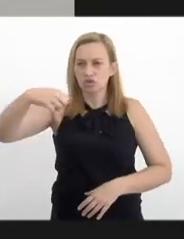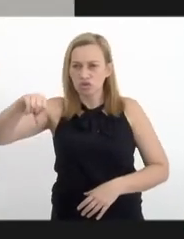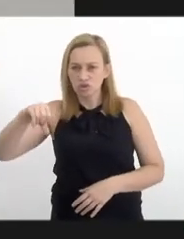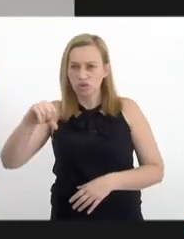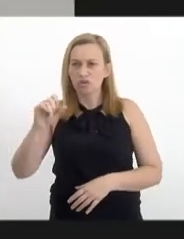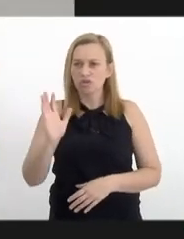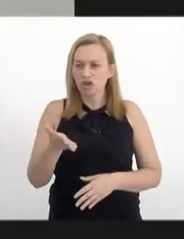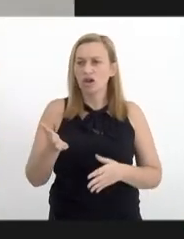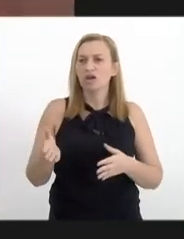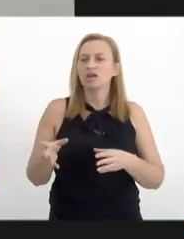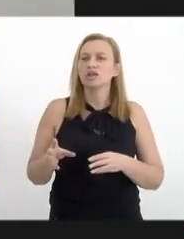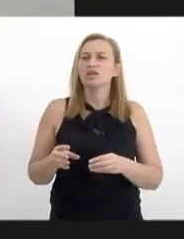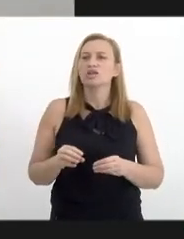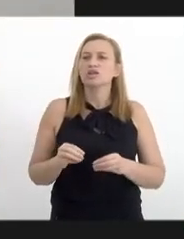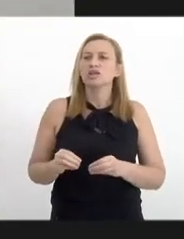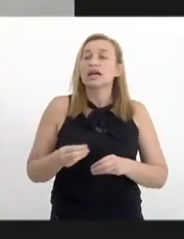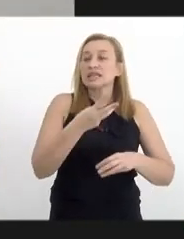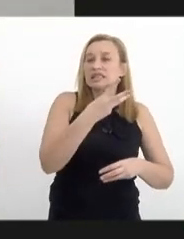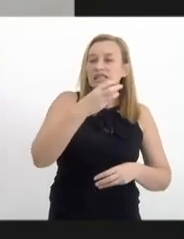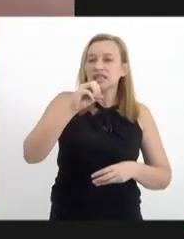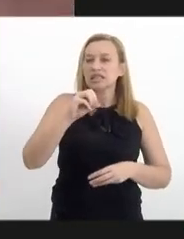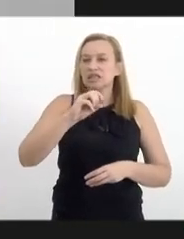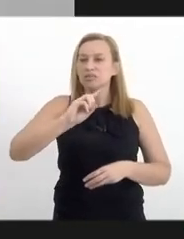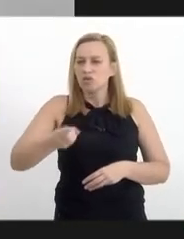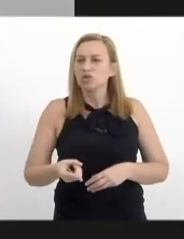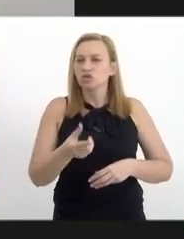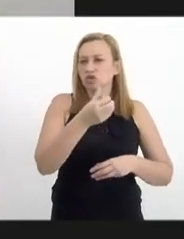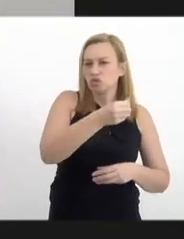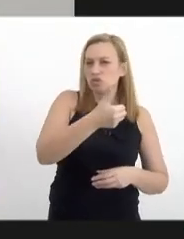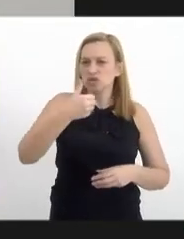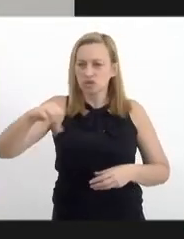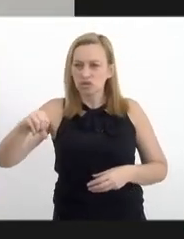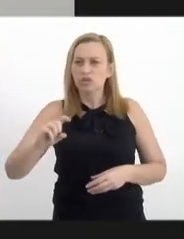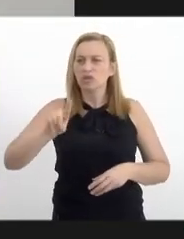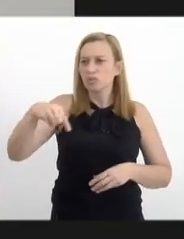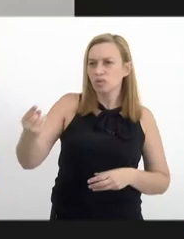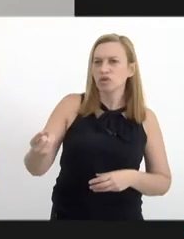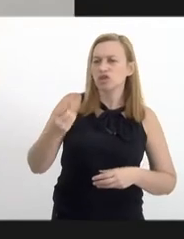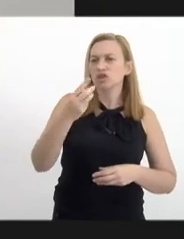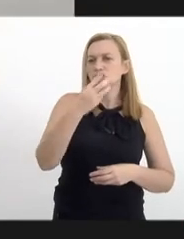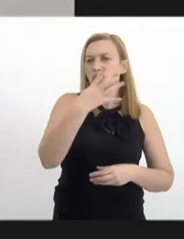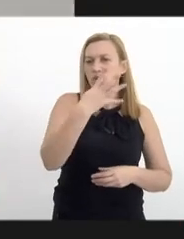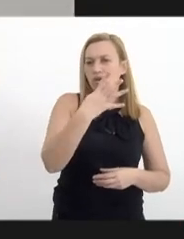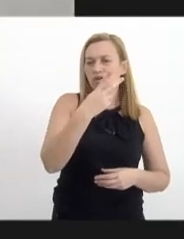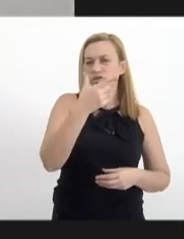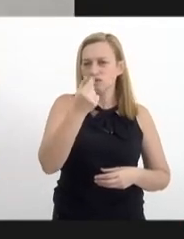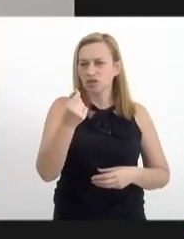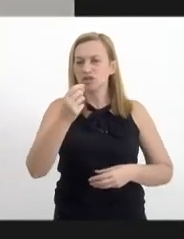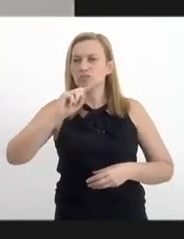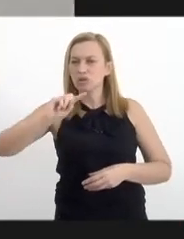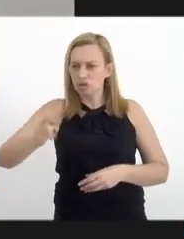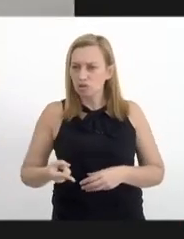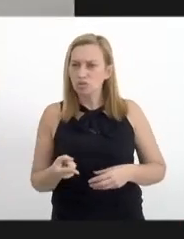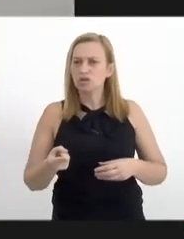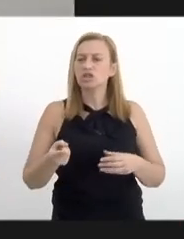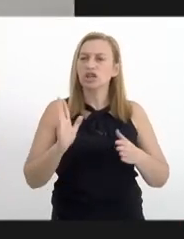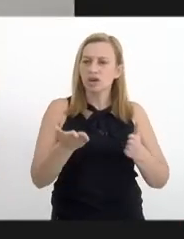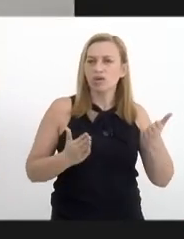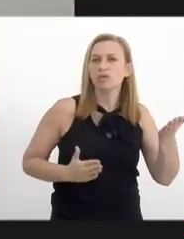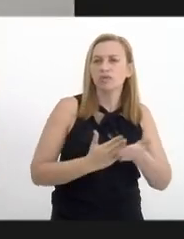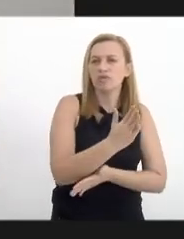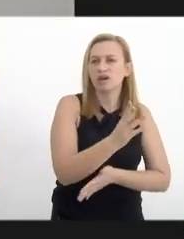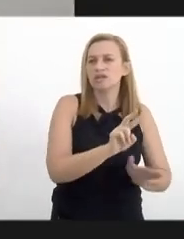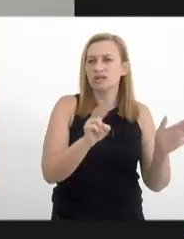que repassou 30 milhões em 2019, depois 45 milhões em 2020 para os municípios que agora foi aprovado semana